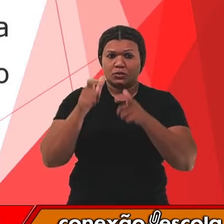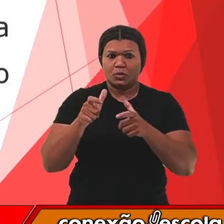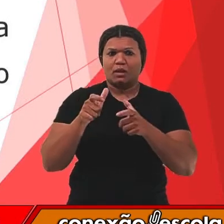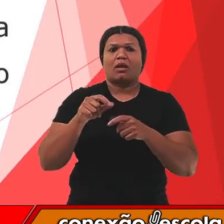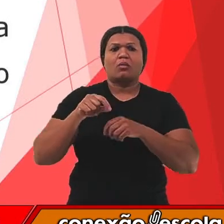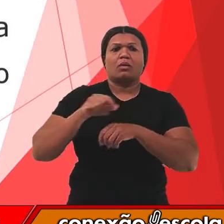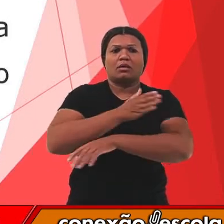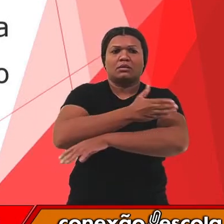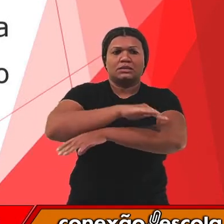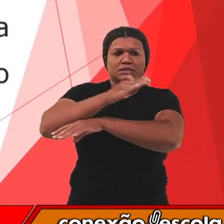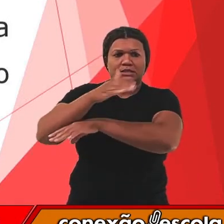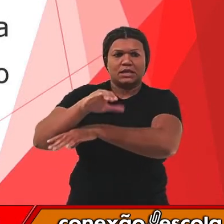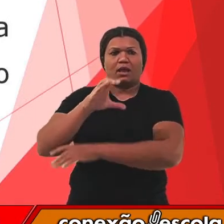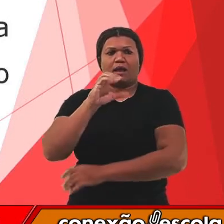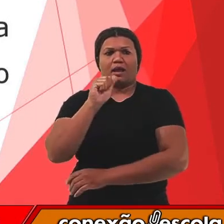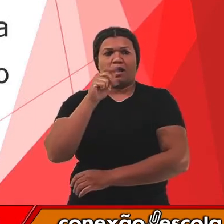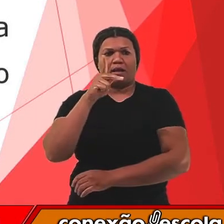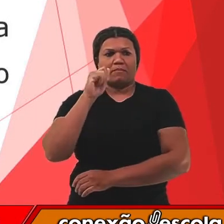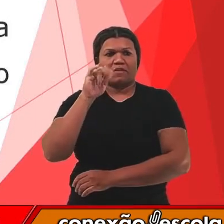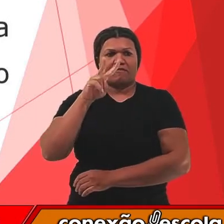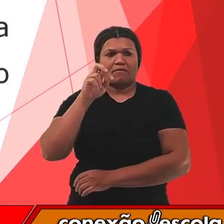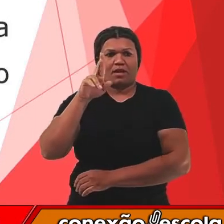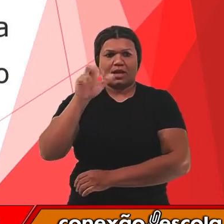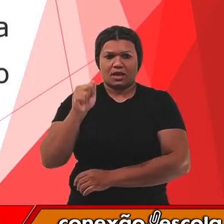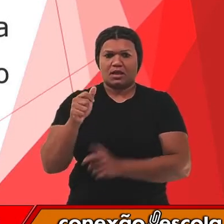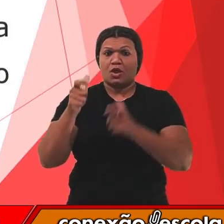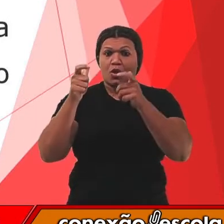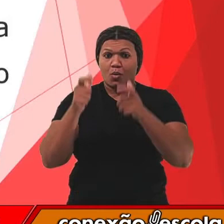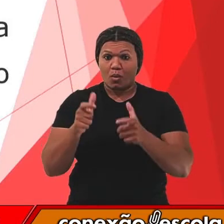município de São Raimundo, no Nato, no Piauí.